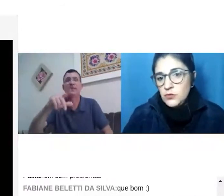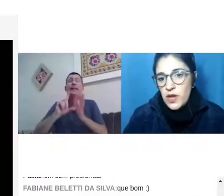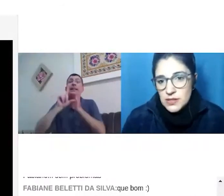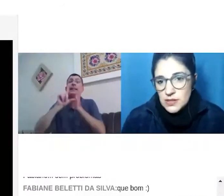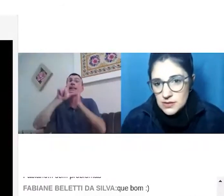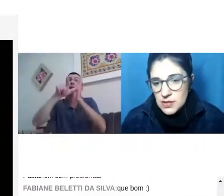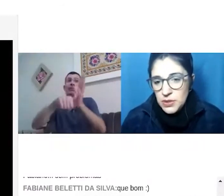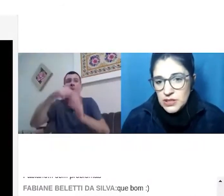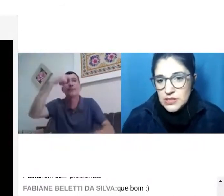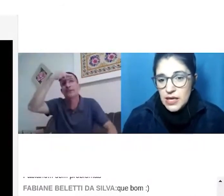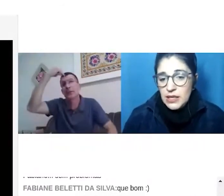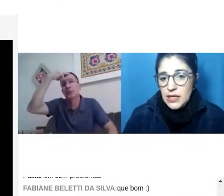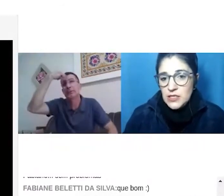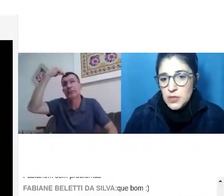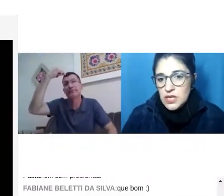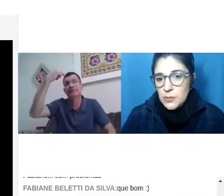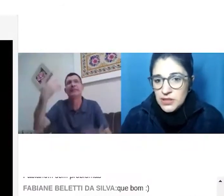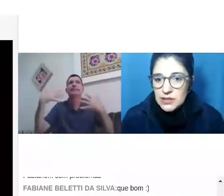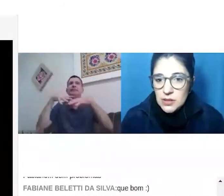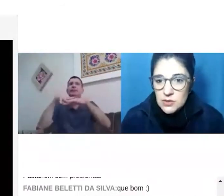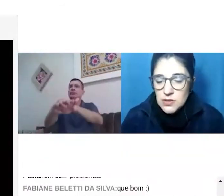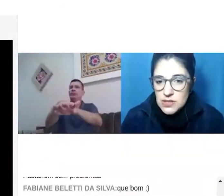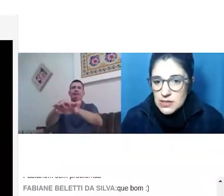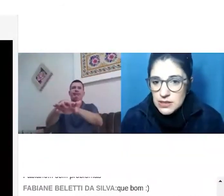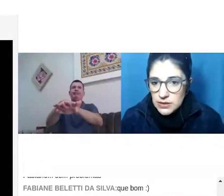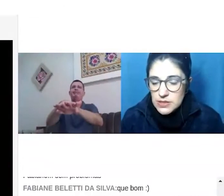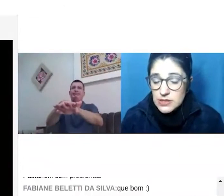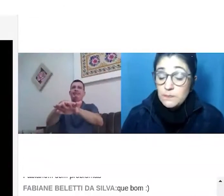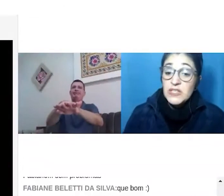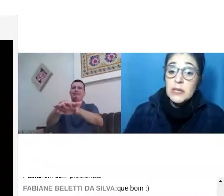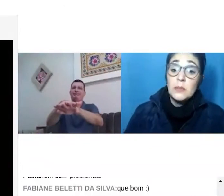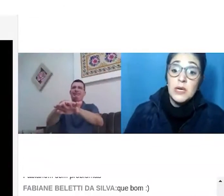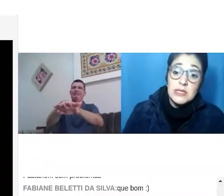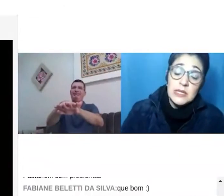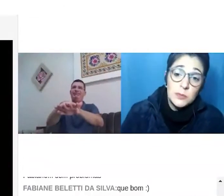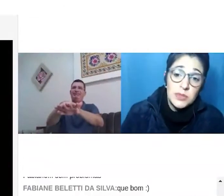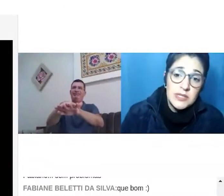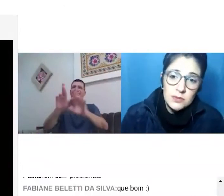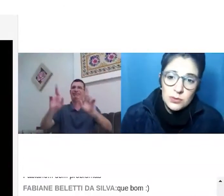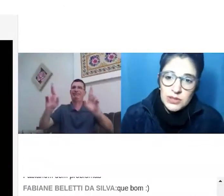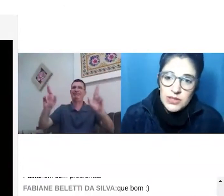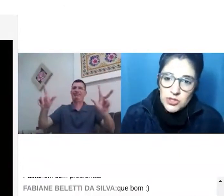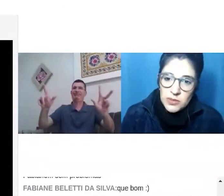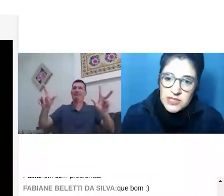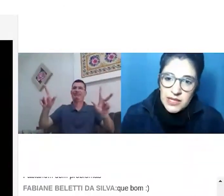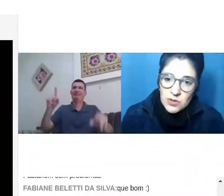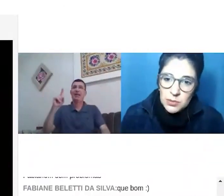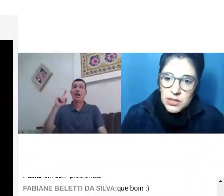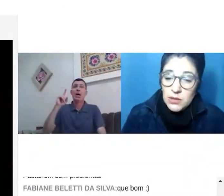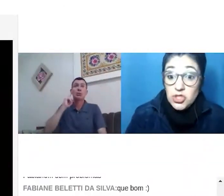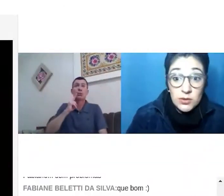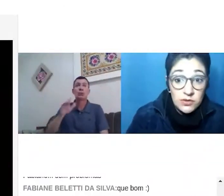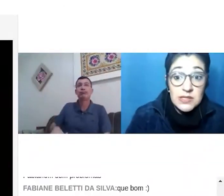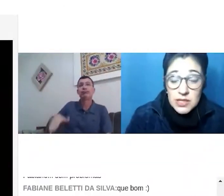das diversas disciplinas. E aí eles pensam sempre que tem que estar traduzindo essas línguas. Mas eles não precisam do intérprete de livros lá na escola